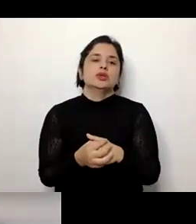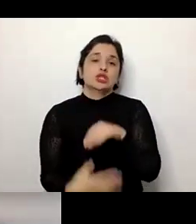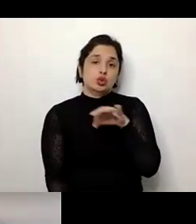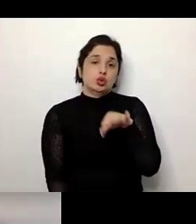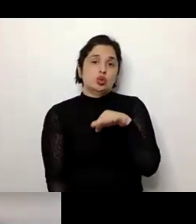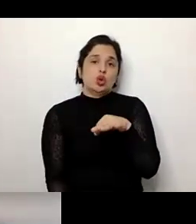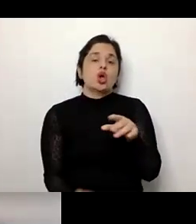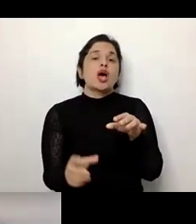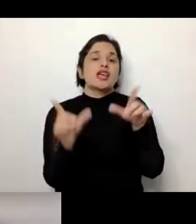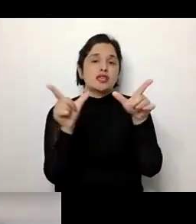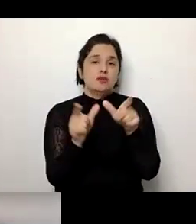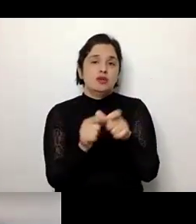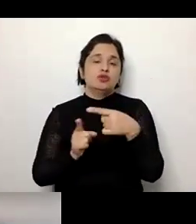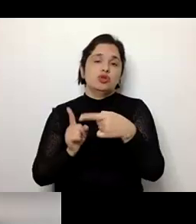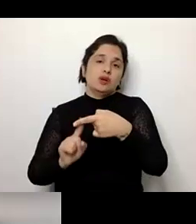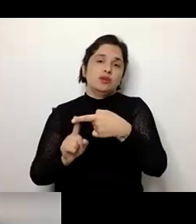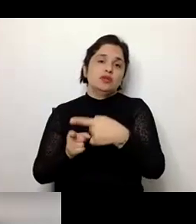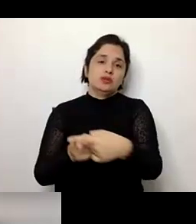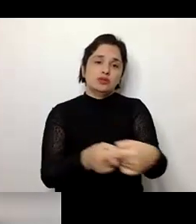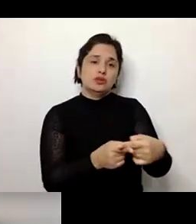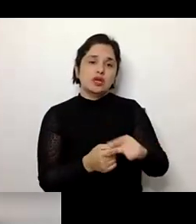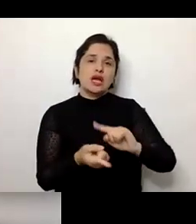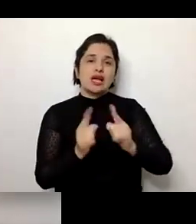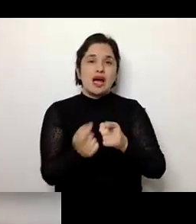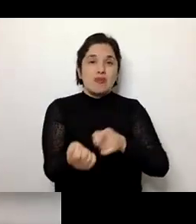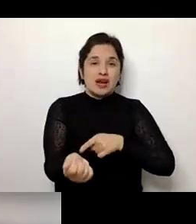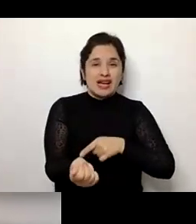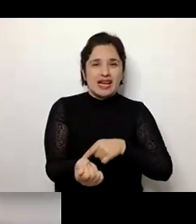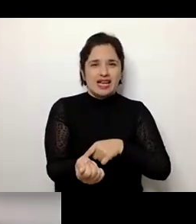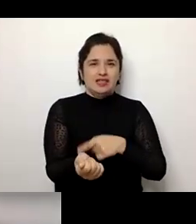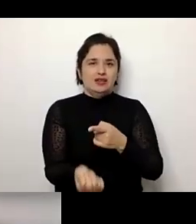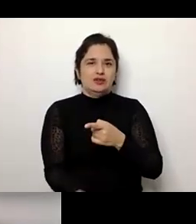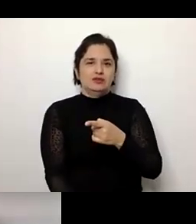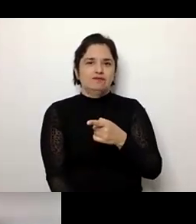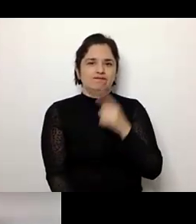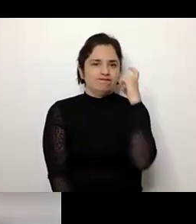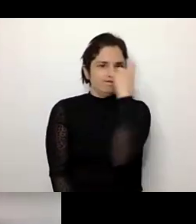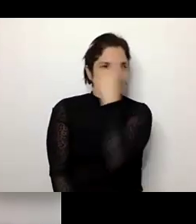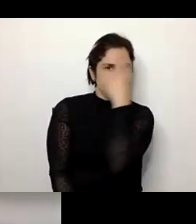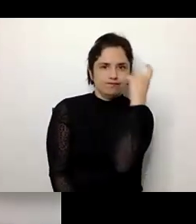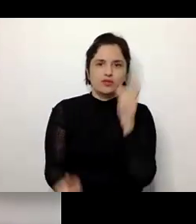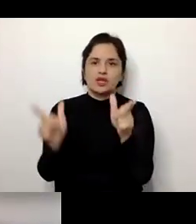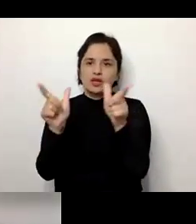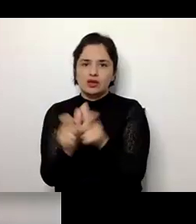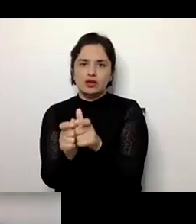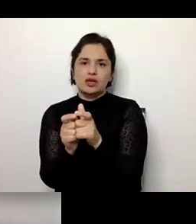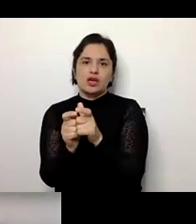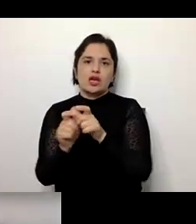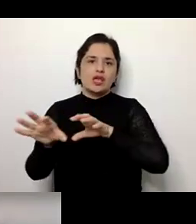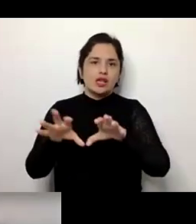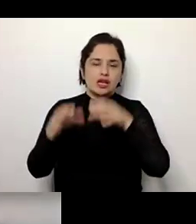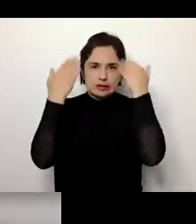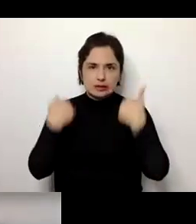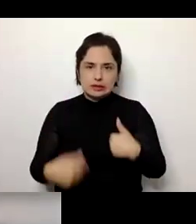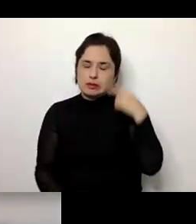na participação social, cambio no humor, diminuição justamente do desempenho das atividades motoras e